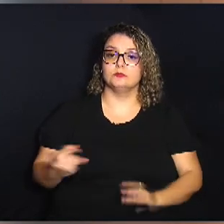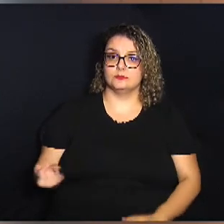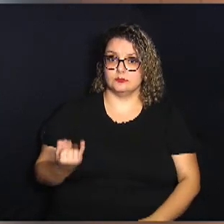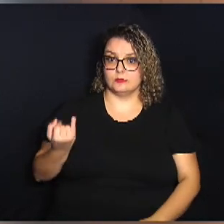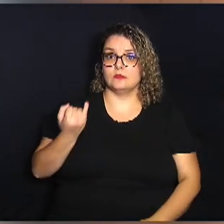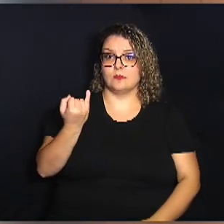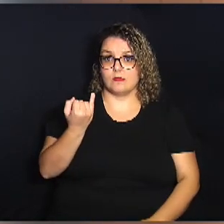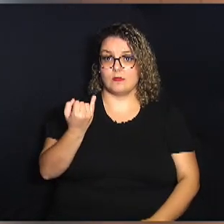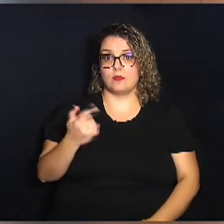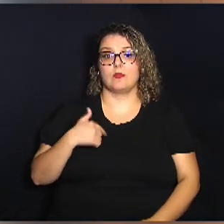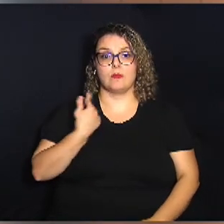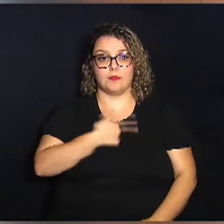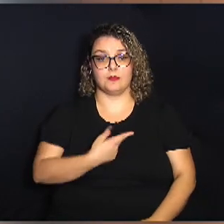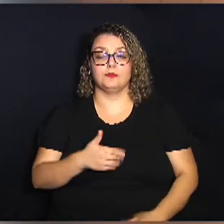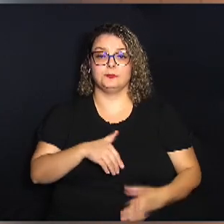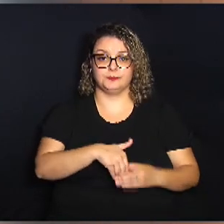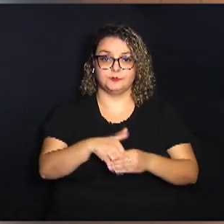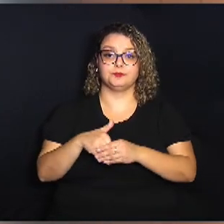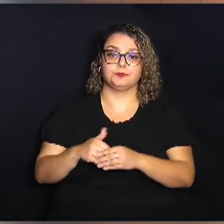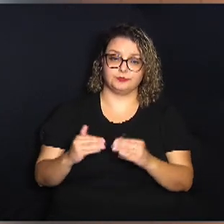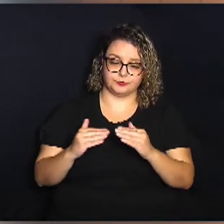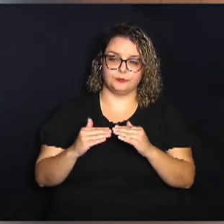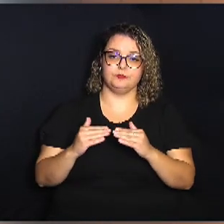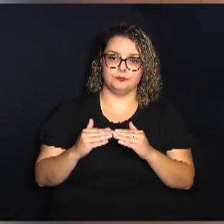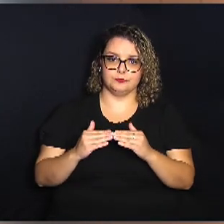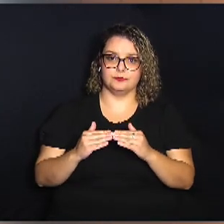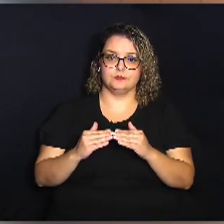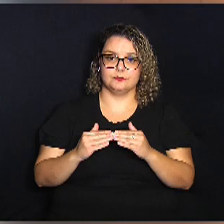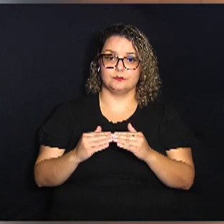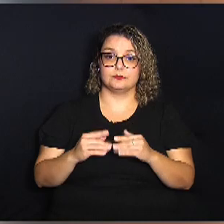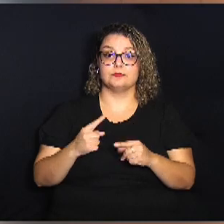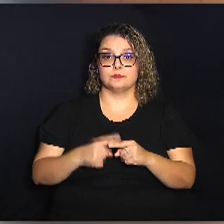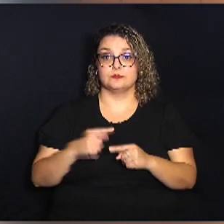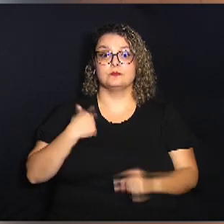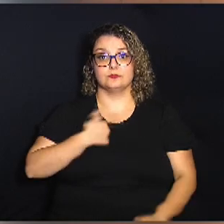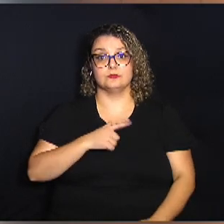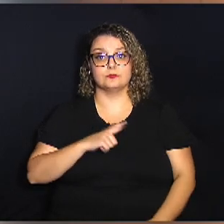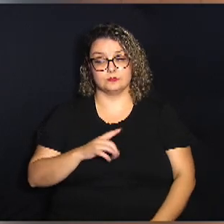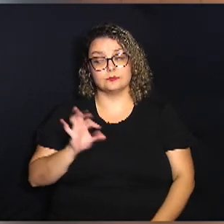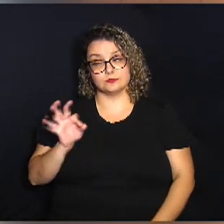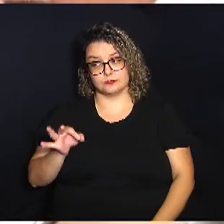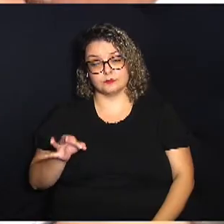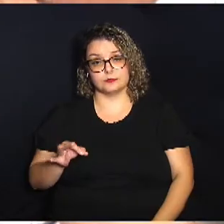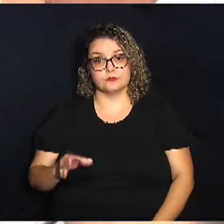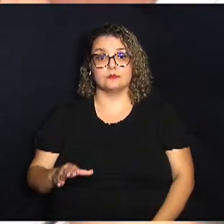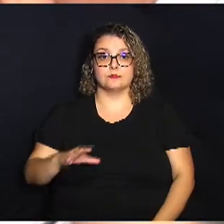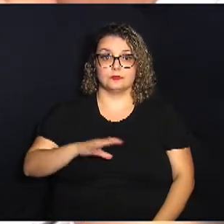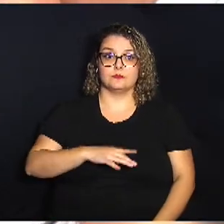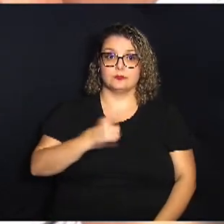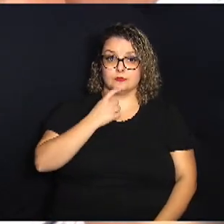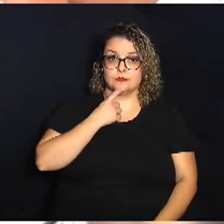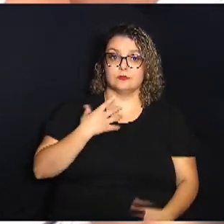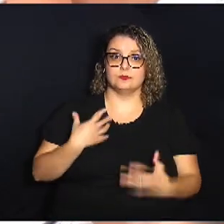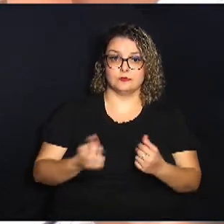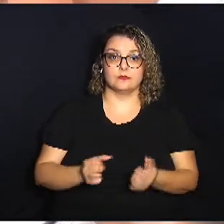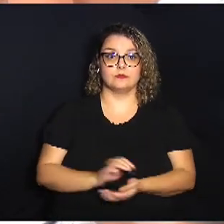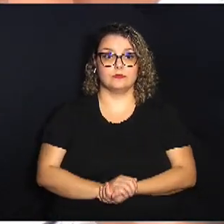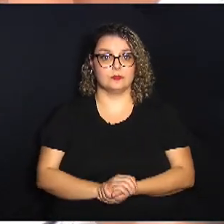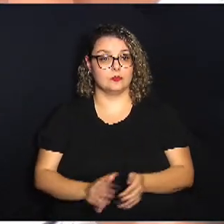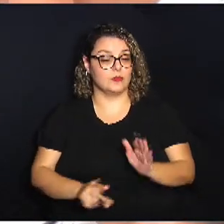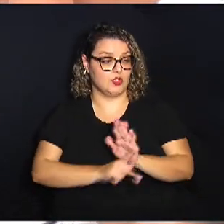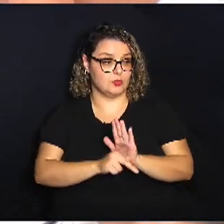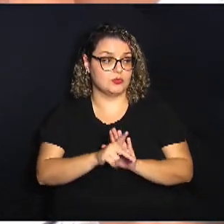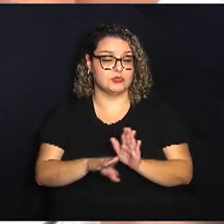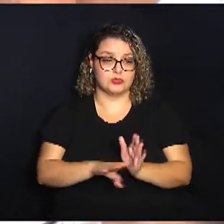e nós votamos favorável porque nós temos certeza que Campinas ganha com isso projeto que vem em boa hora